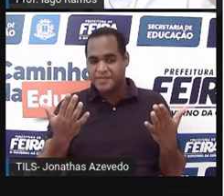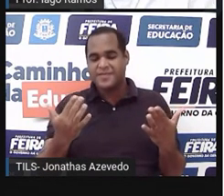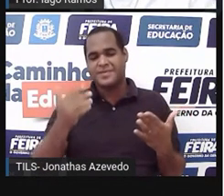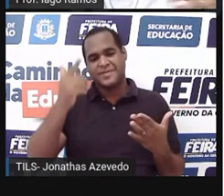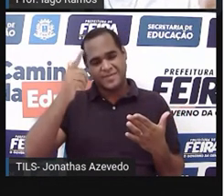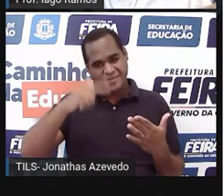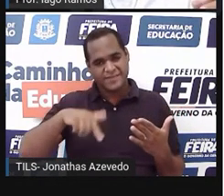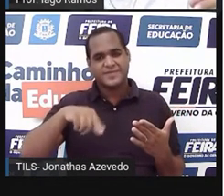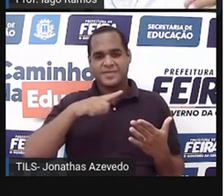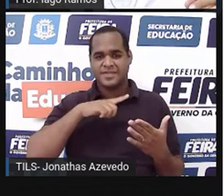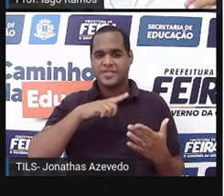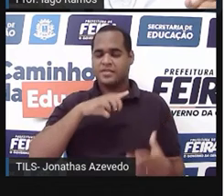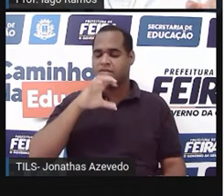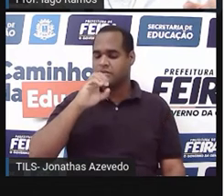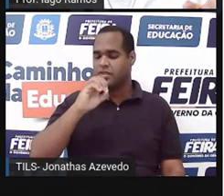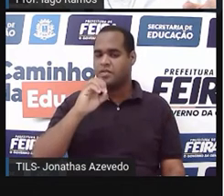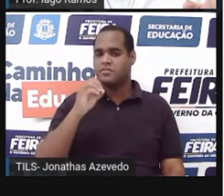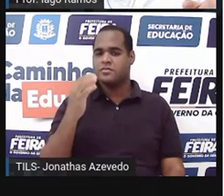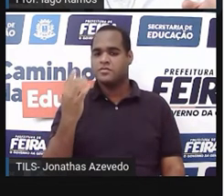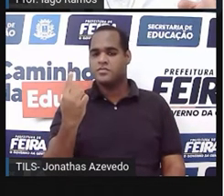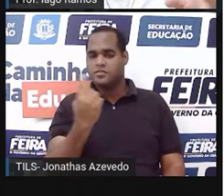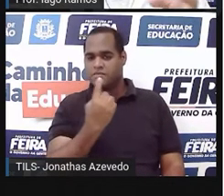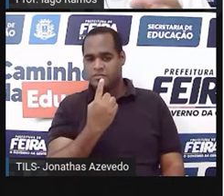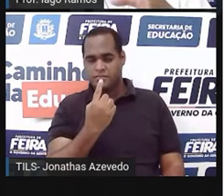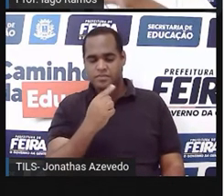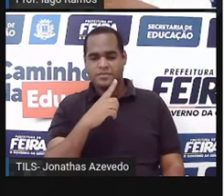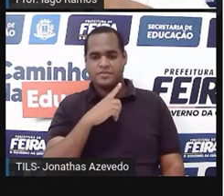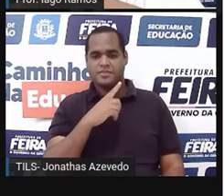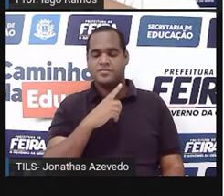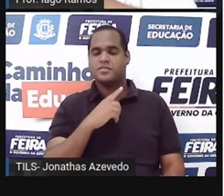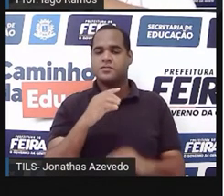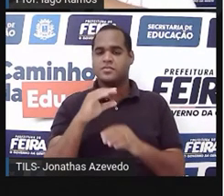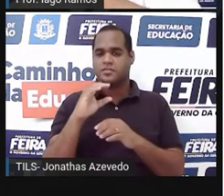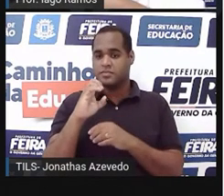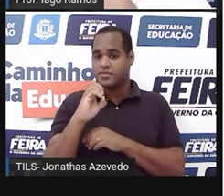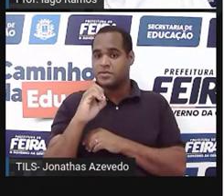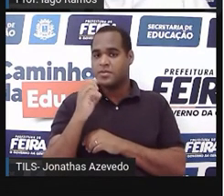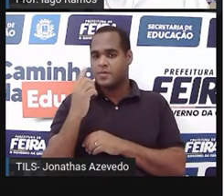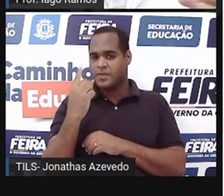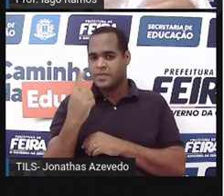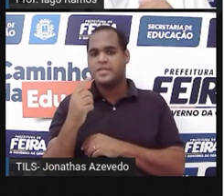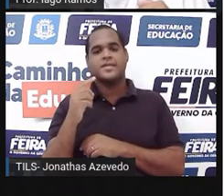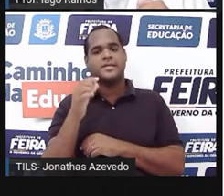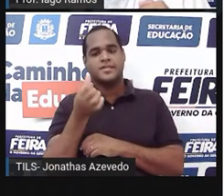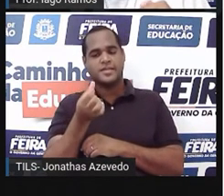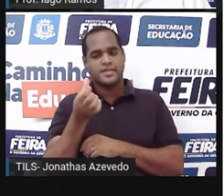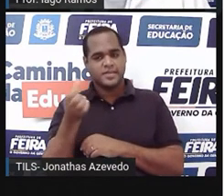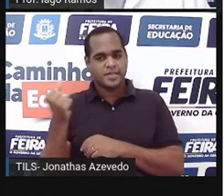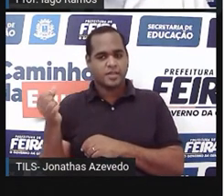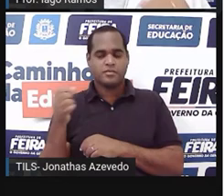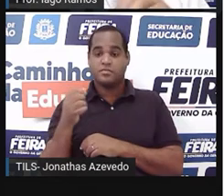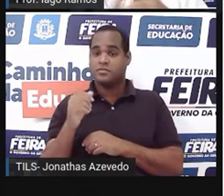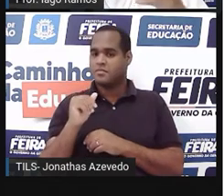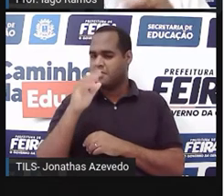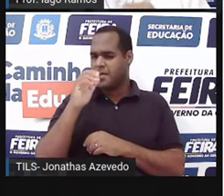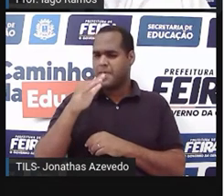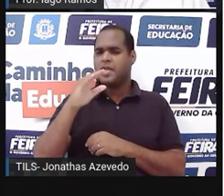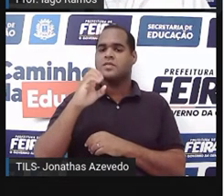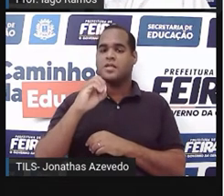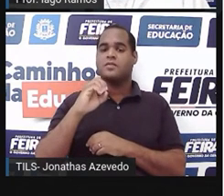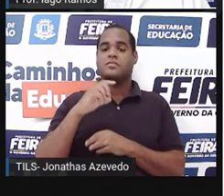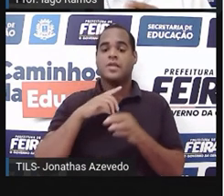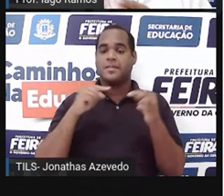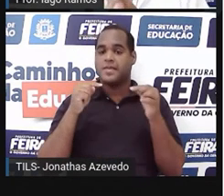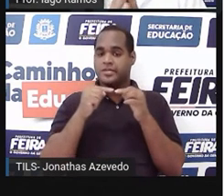novo, vai estar entre 0 e 1, porque a dízima 0,666 infinitamente é maior do que 0 e ao mesmo tempo é